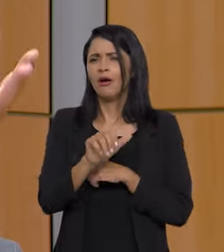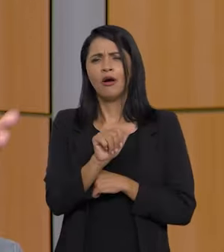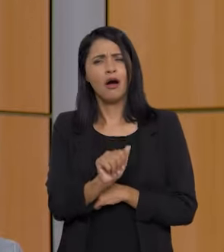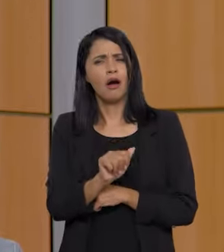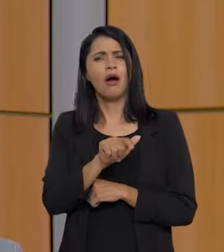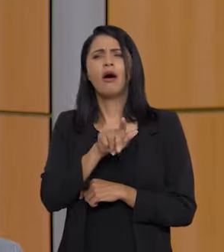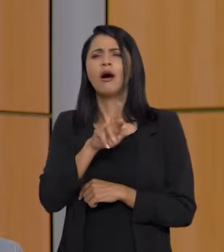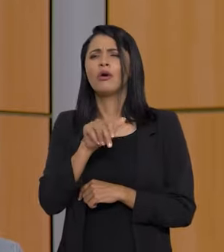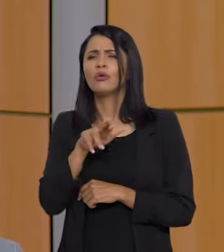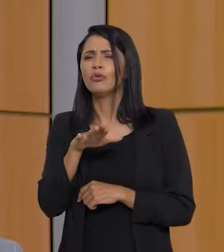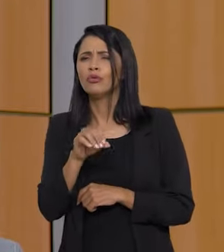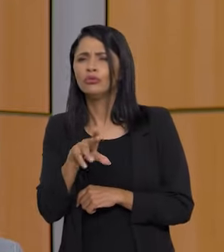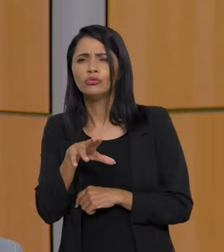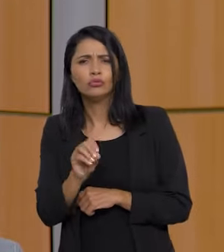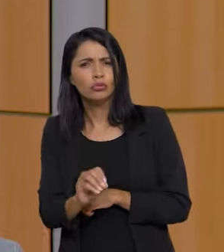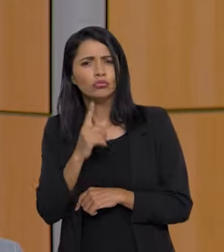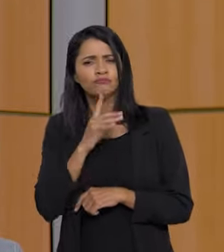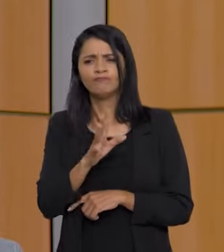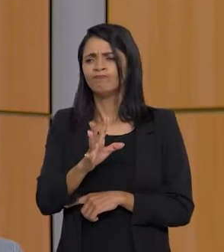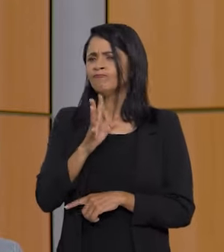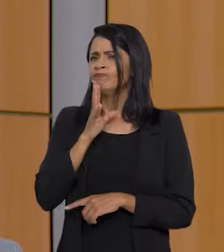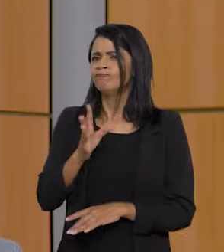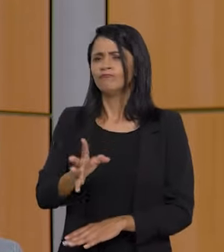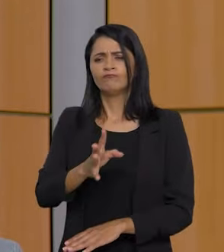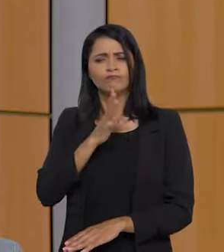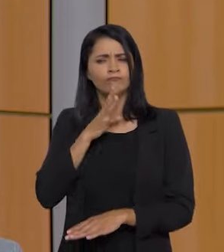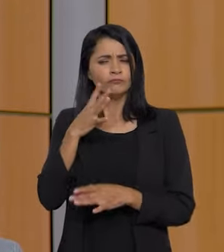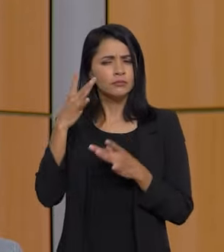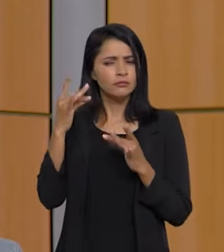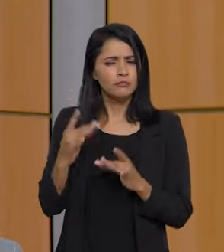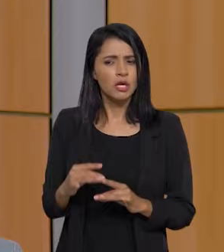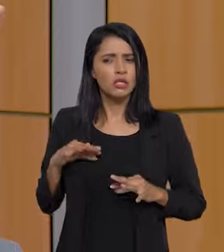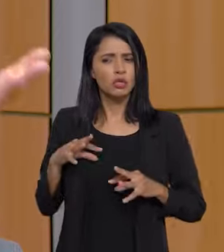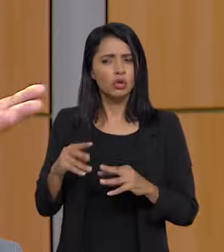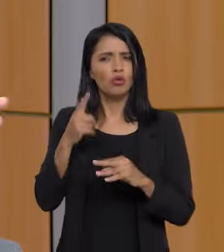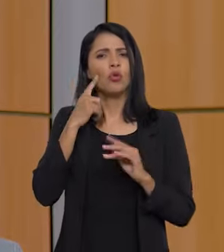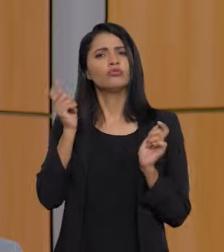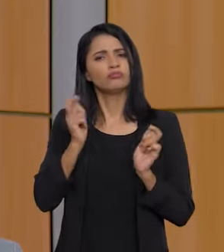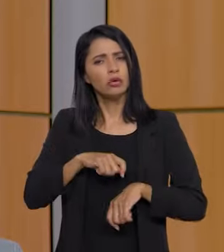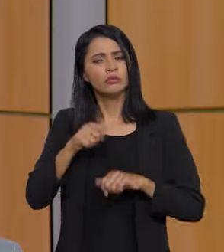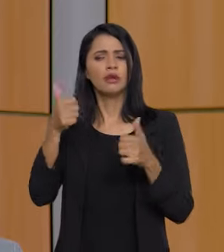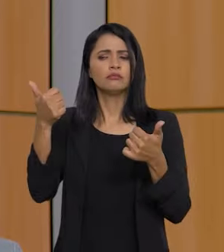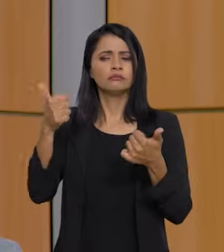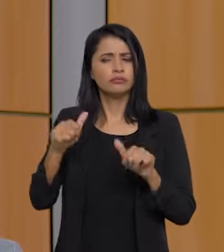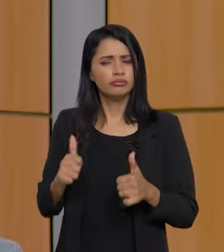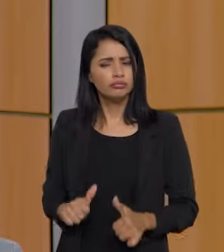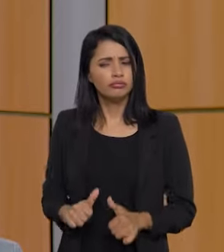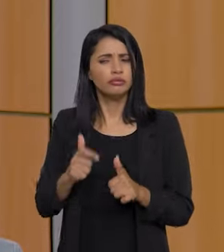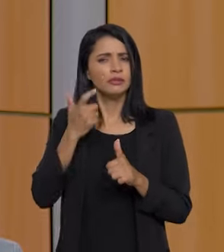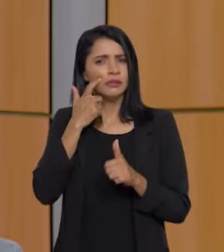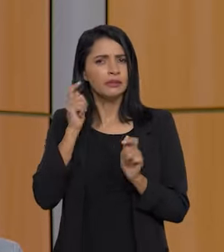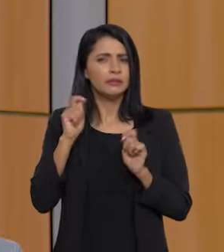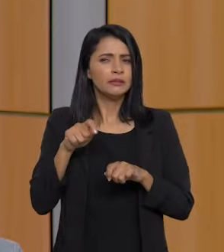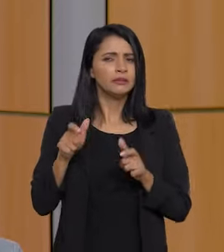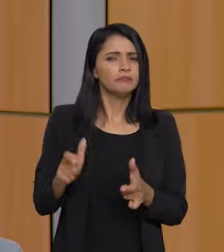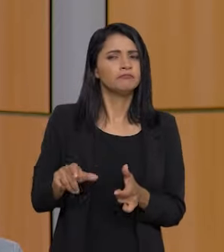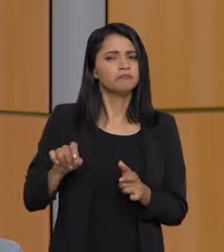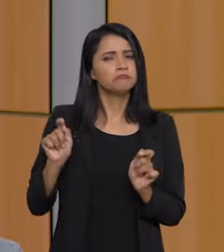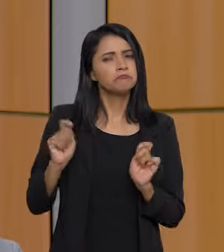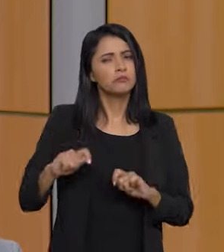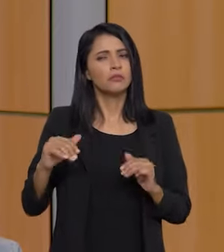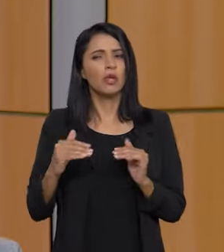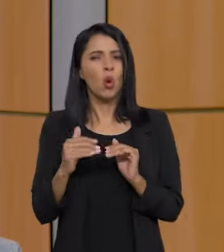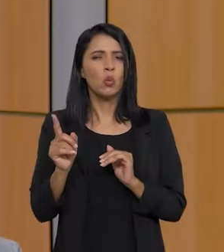gente que conhece profundamente essas áreas e que possa avalizar a aceitação da área.